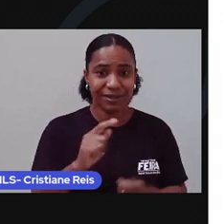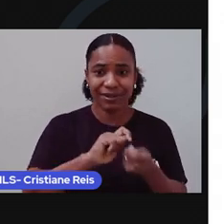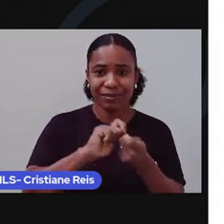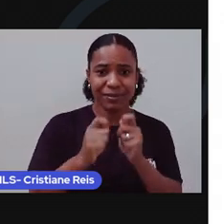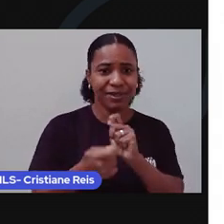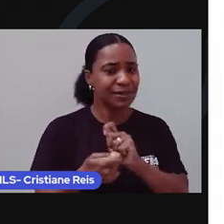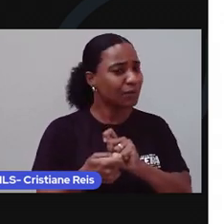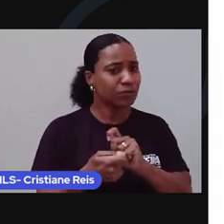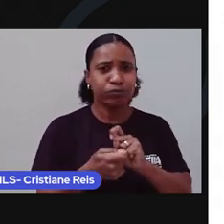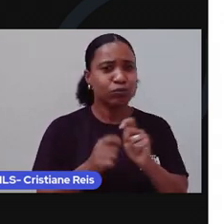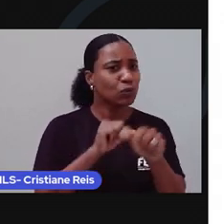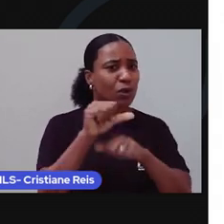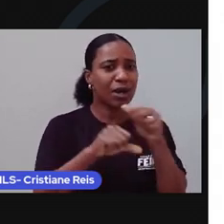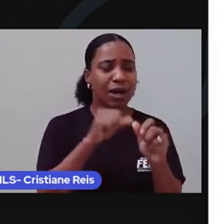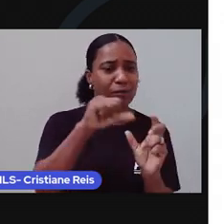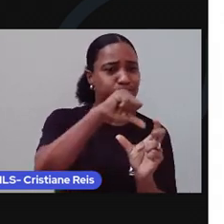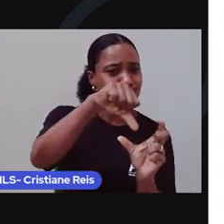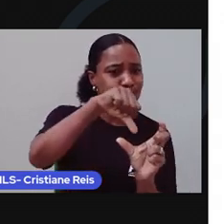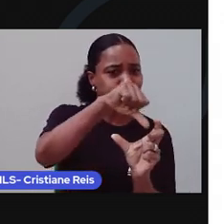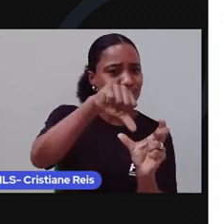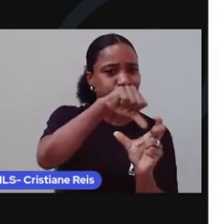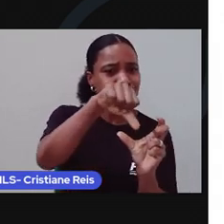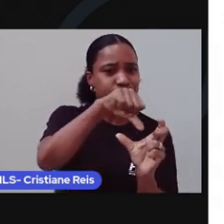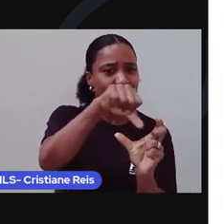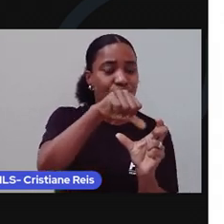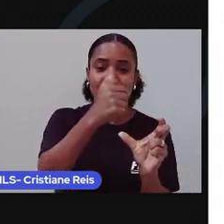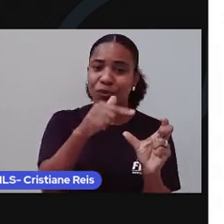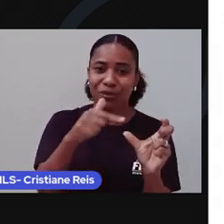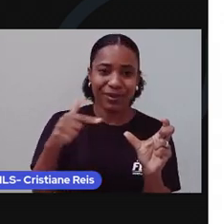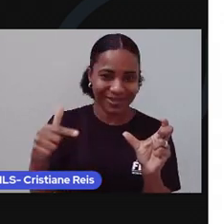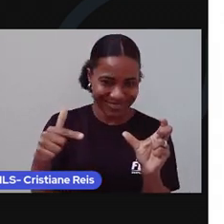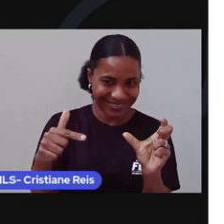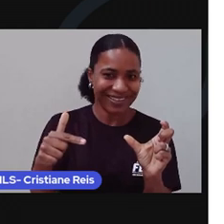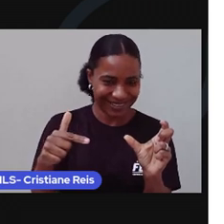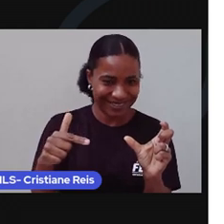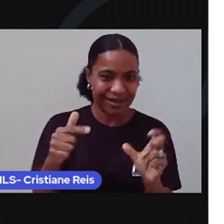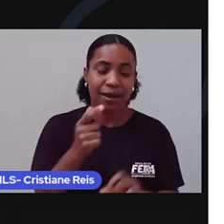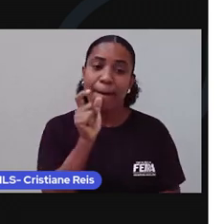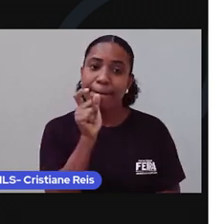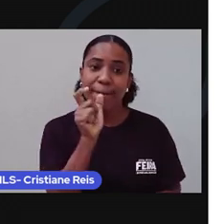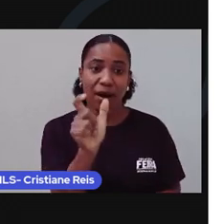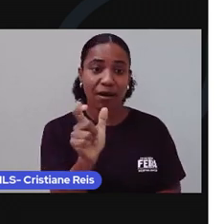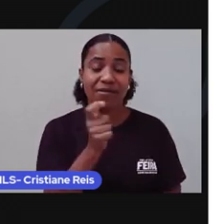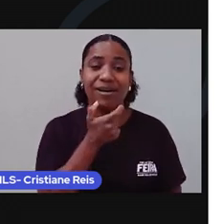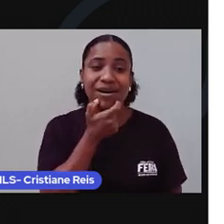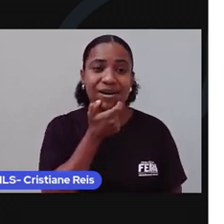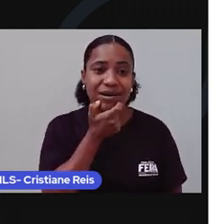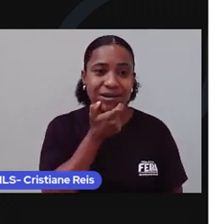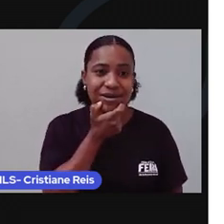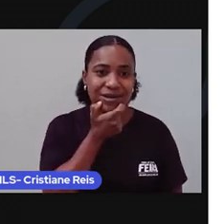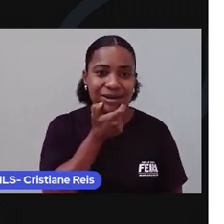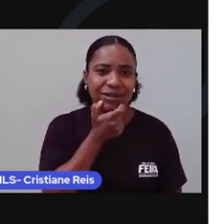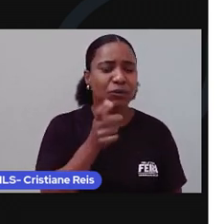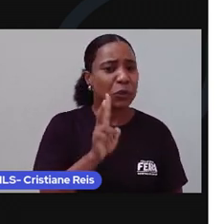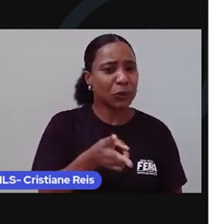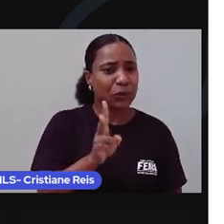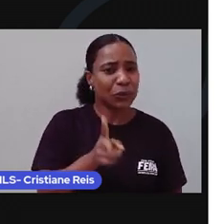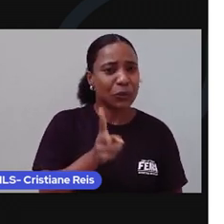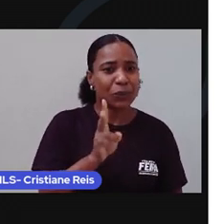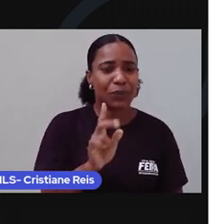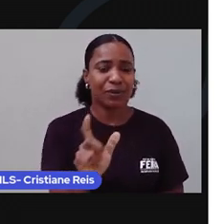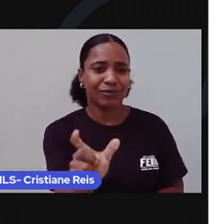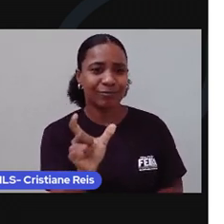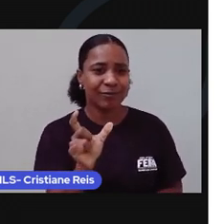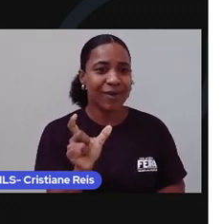adaptação da grafia para a língua portuguesa. Utilizamos as palavras em inglês mesmo. E já que estamos falando em fast